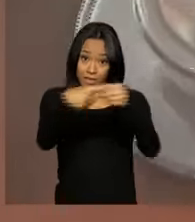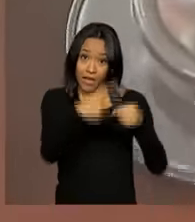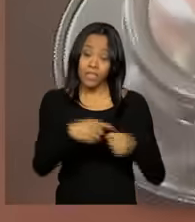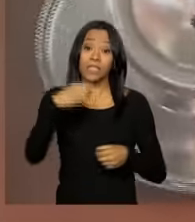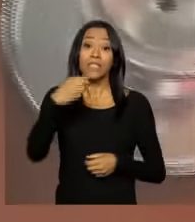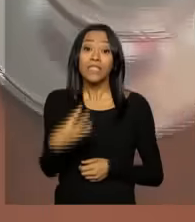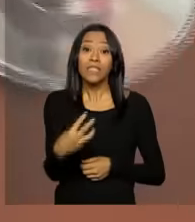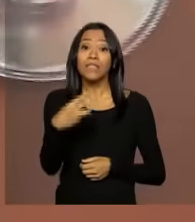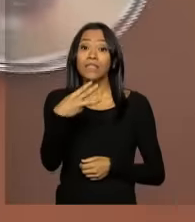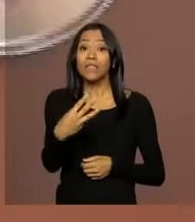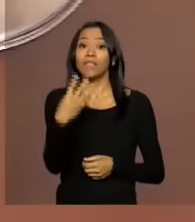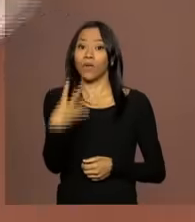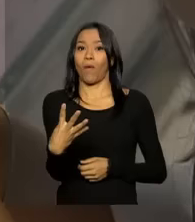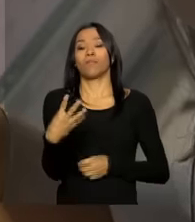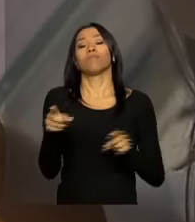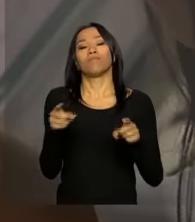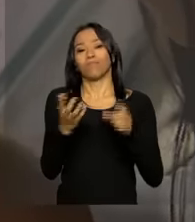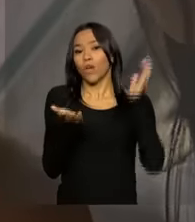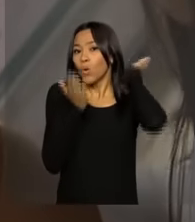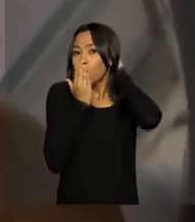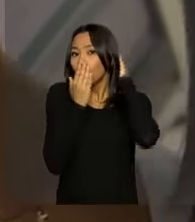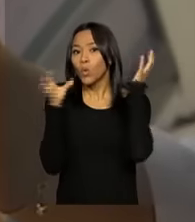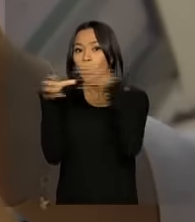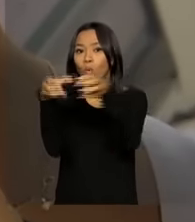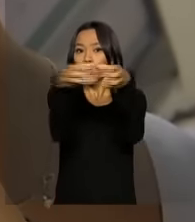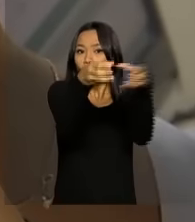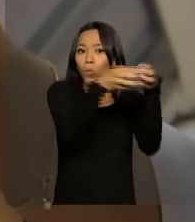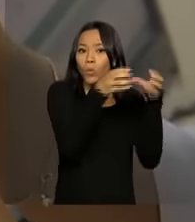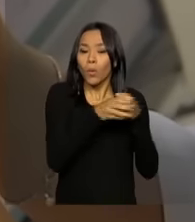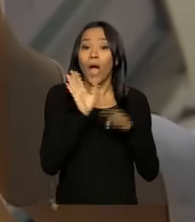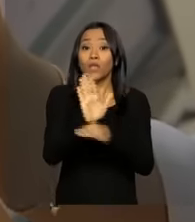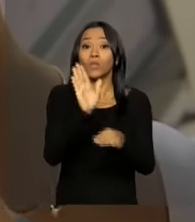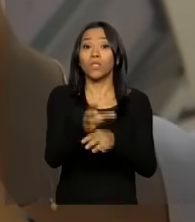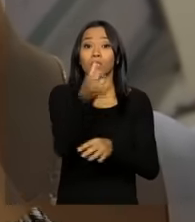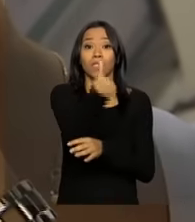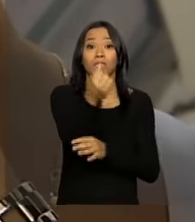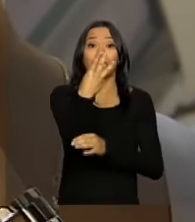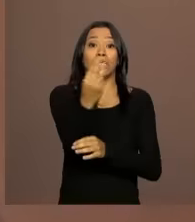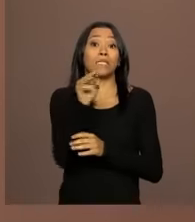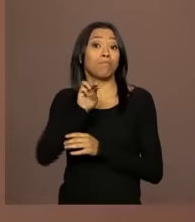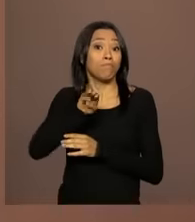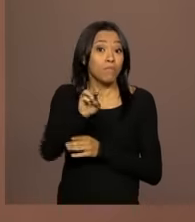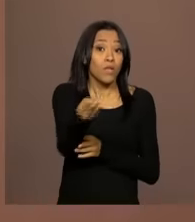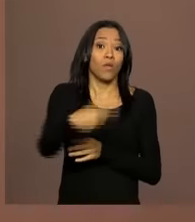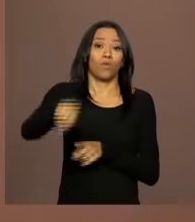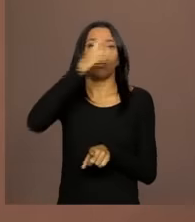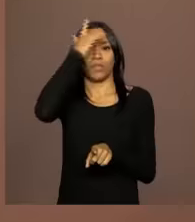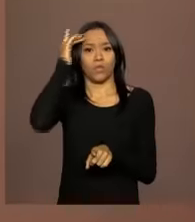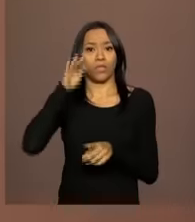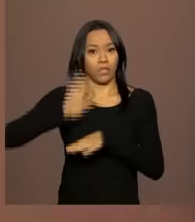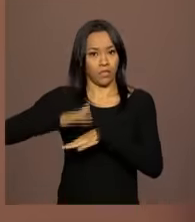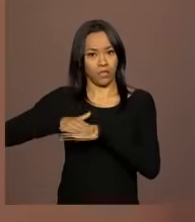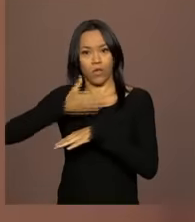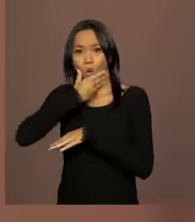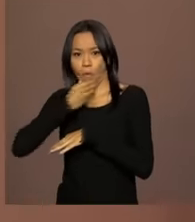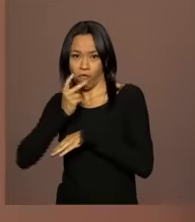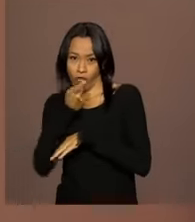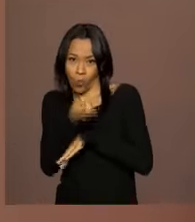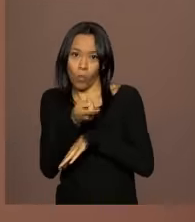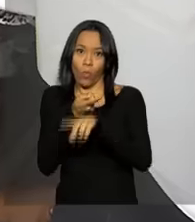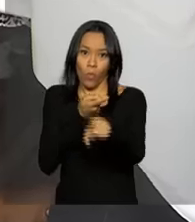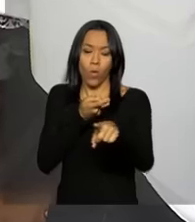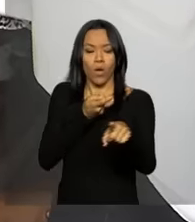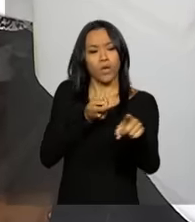34 distritos indígenas, beneficiando 63 milhões de pessoas. Segundo Araquém, a interação entre